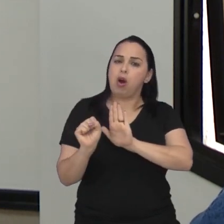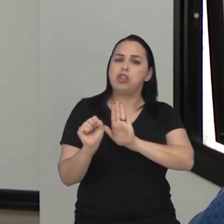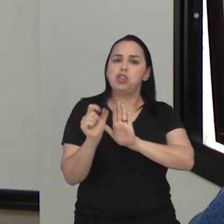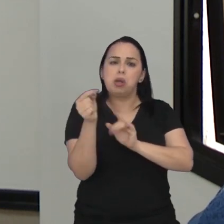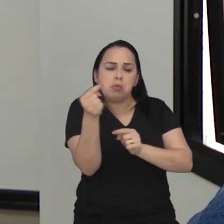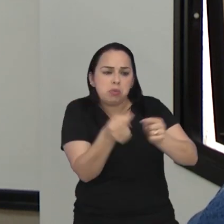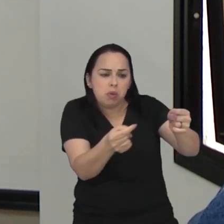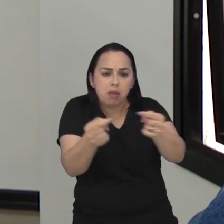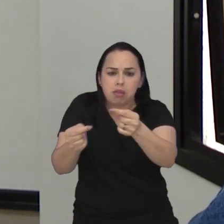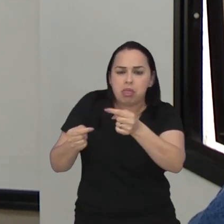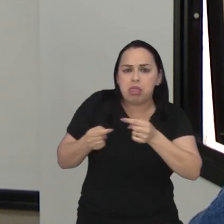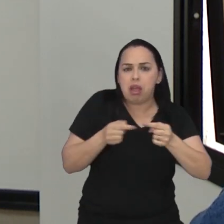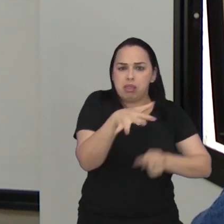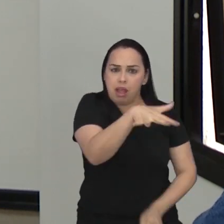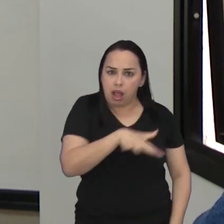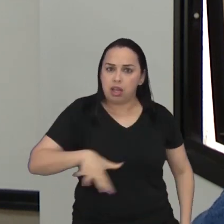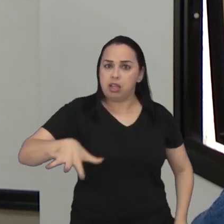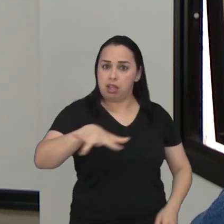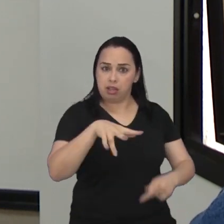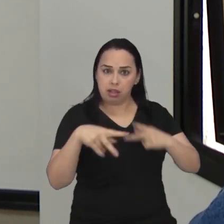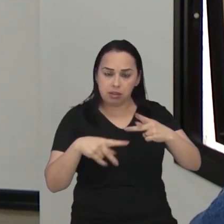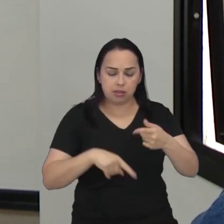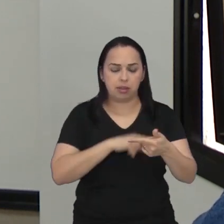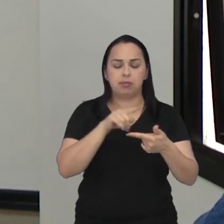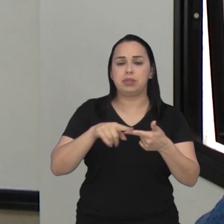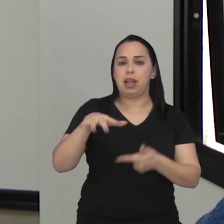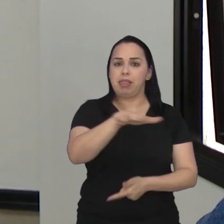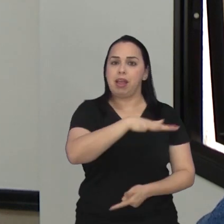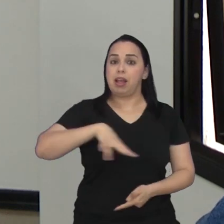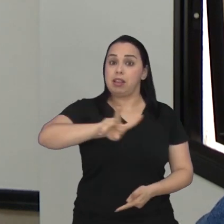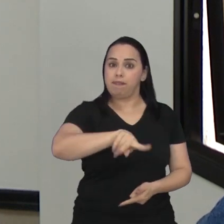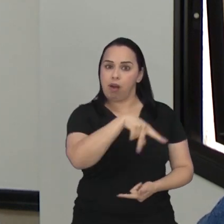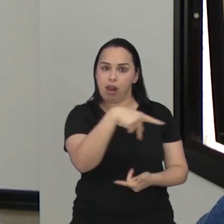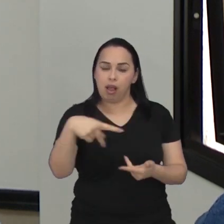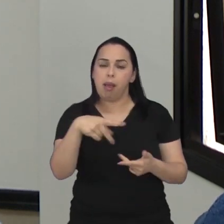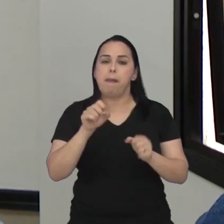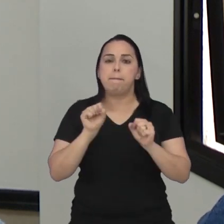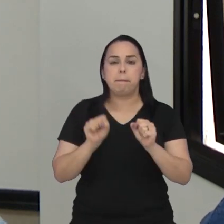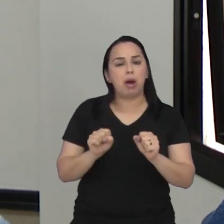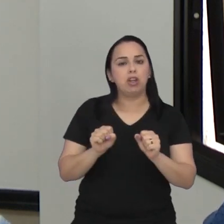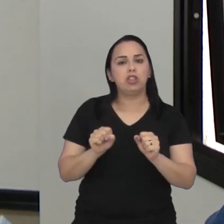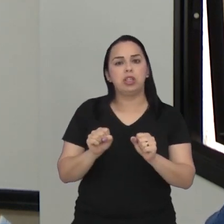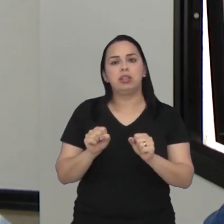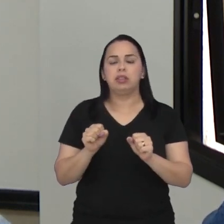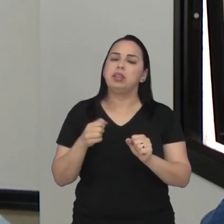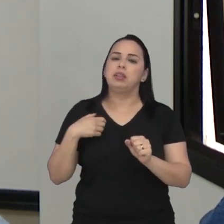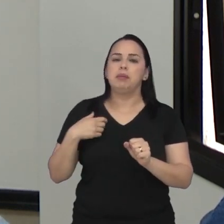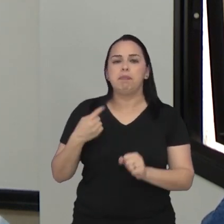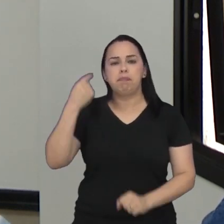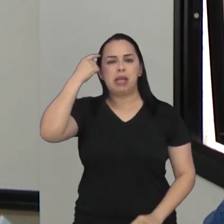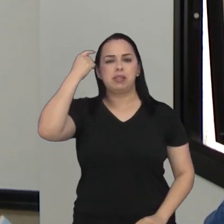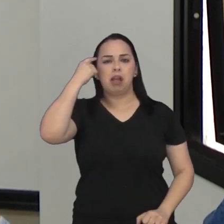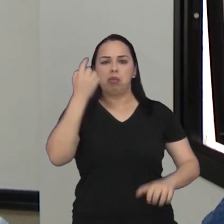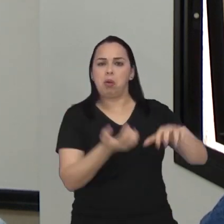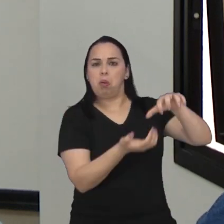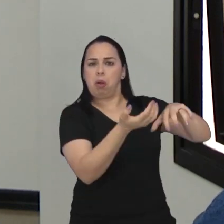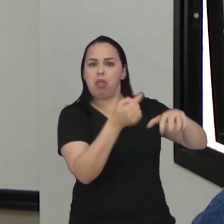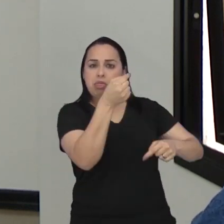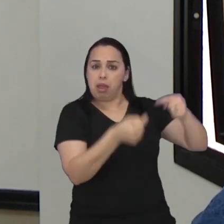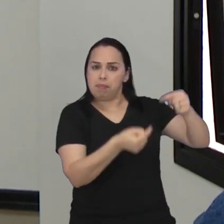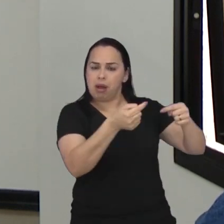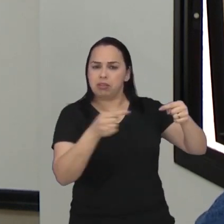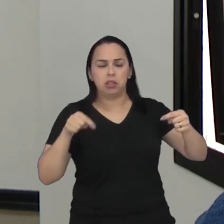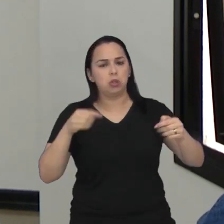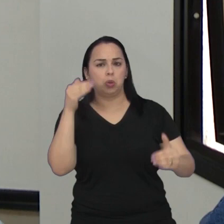pautar também essas discussões em nível municipal em nível da região e ela pode contrapor também o debate